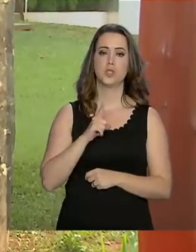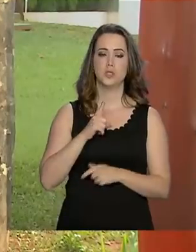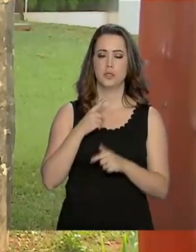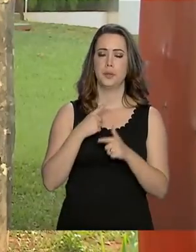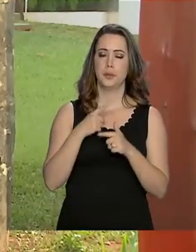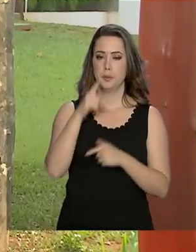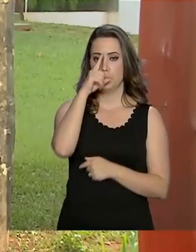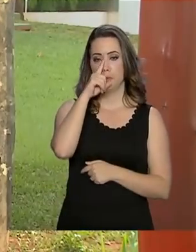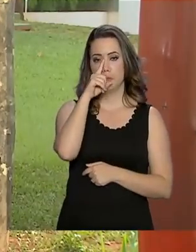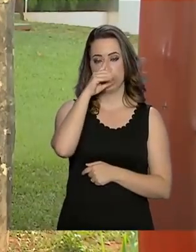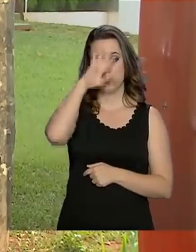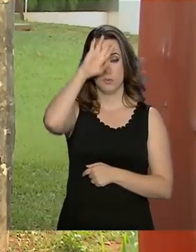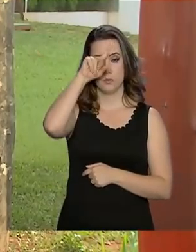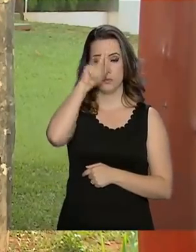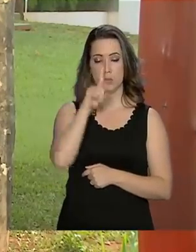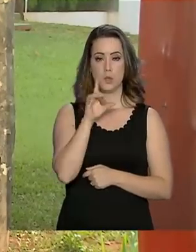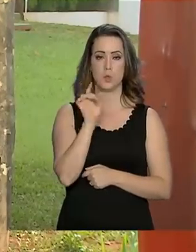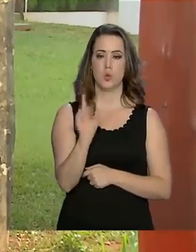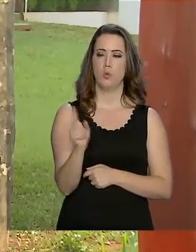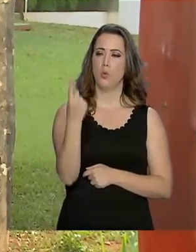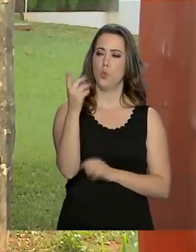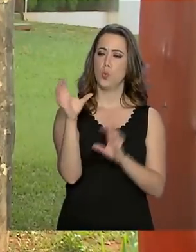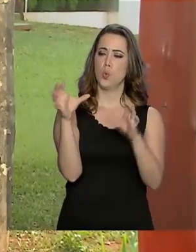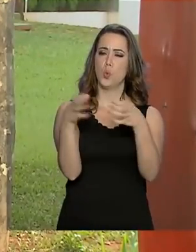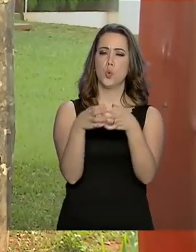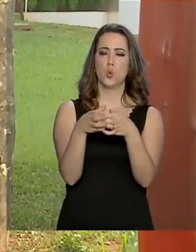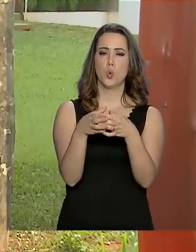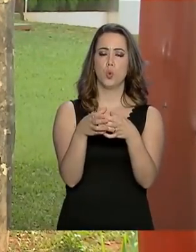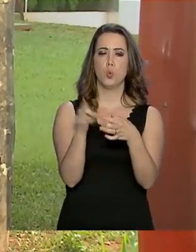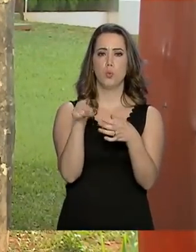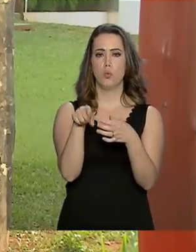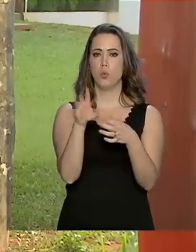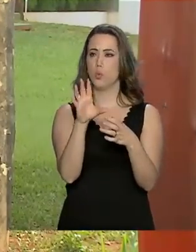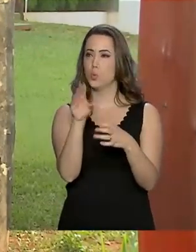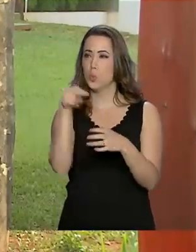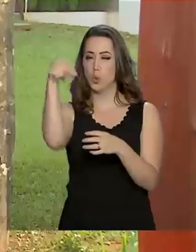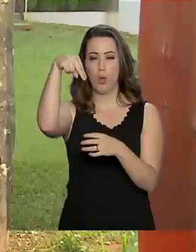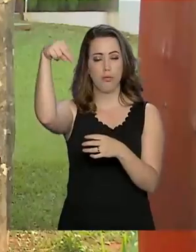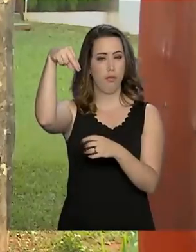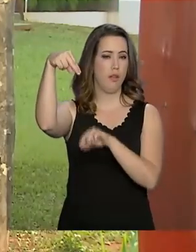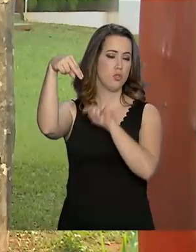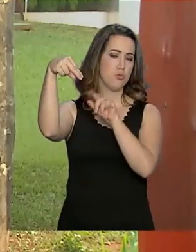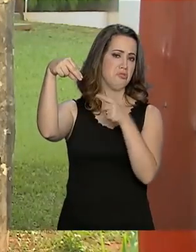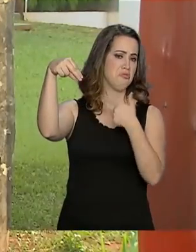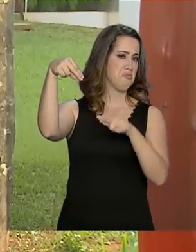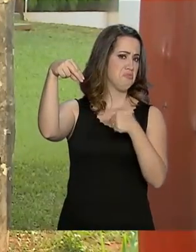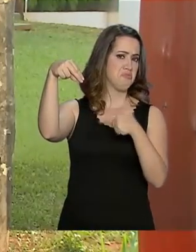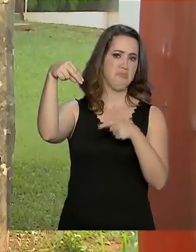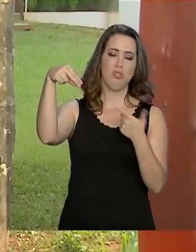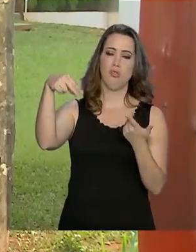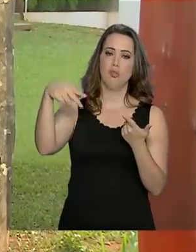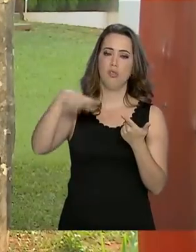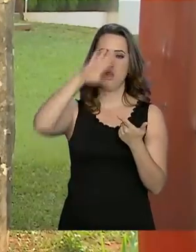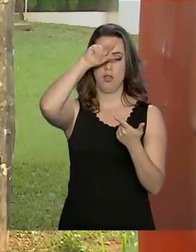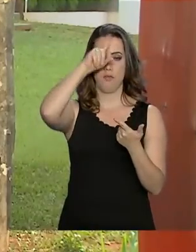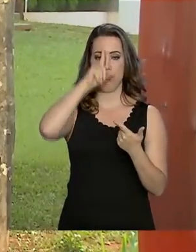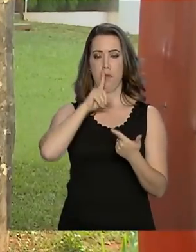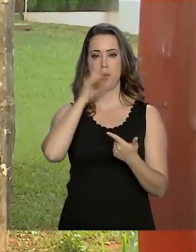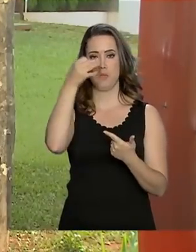risco de febre amarela. Exceto uma pequena faixa da região nordeste, que ainda não tem casos